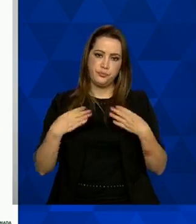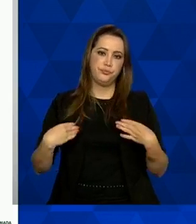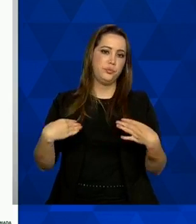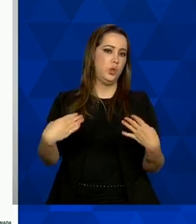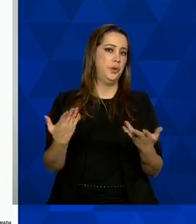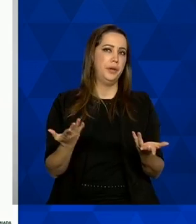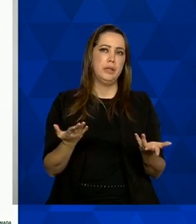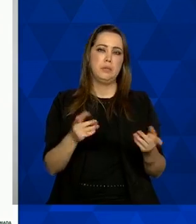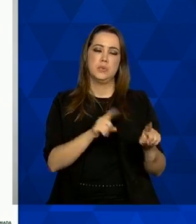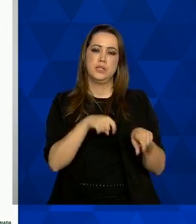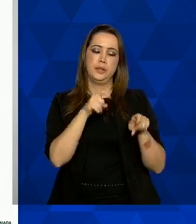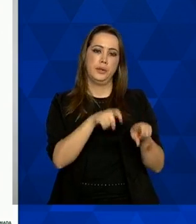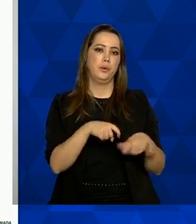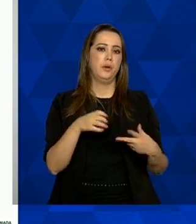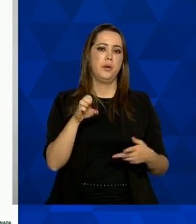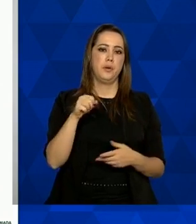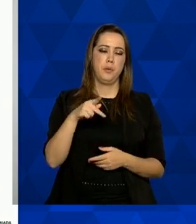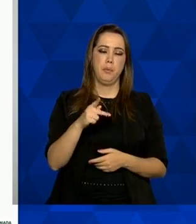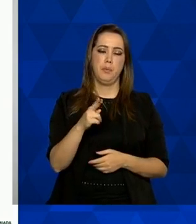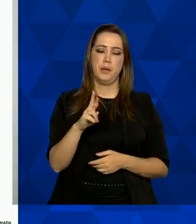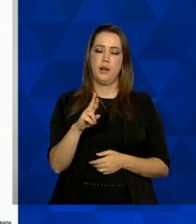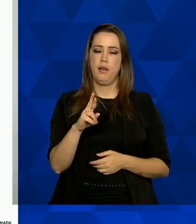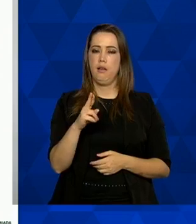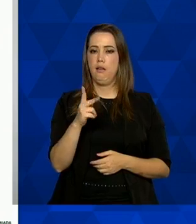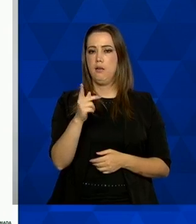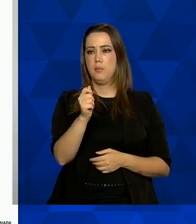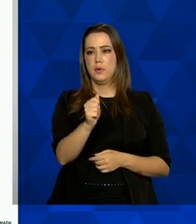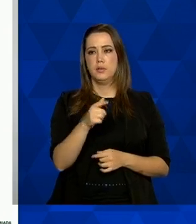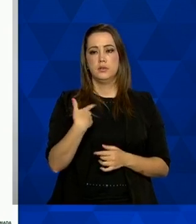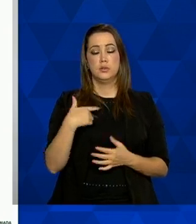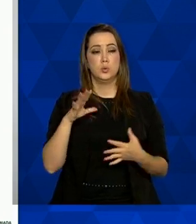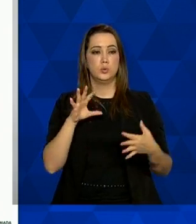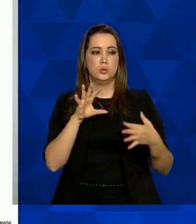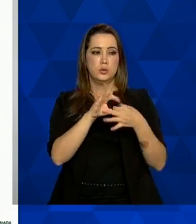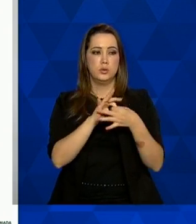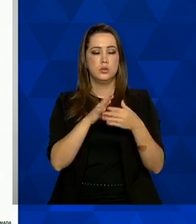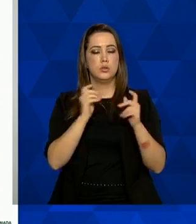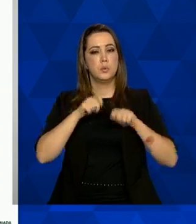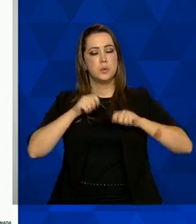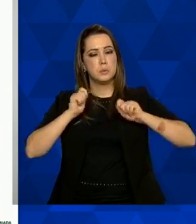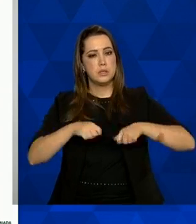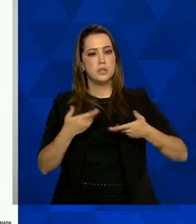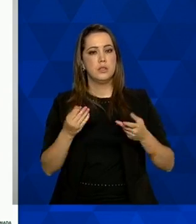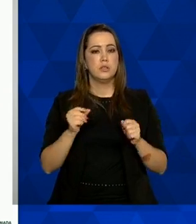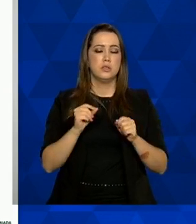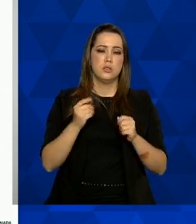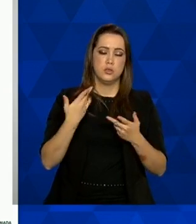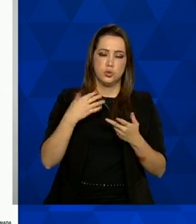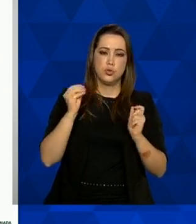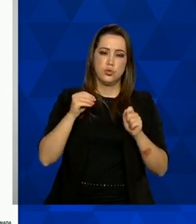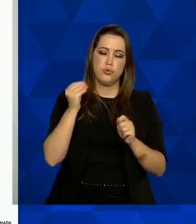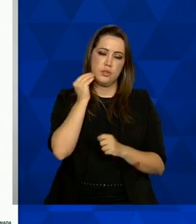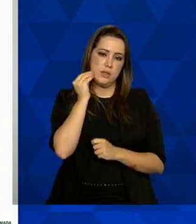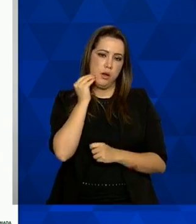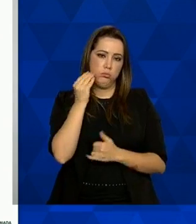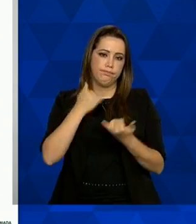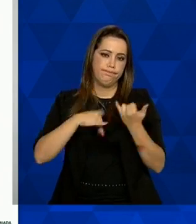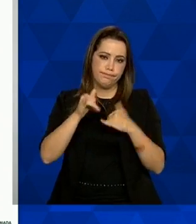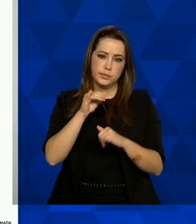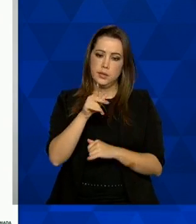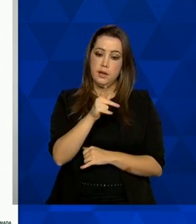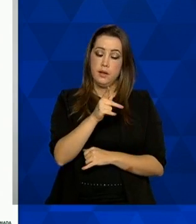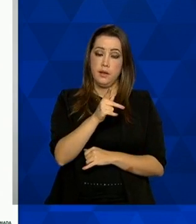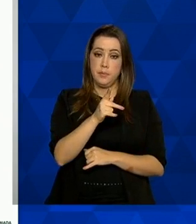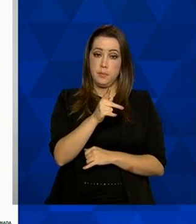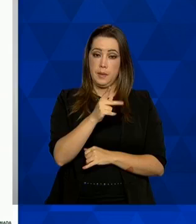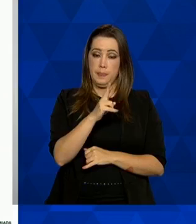Agricultura Embrapa das Forças Armadas são laboratórios parceiros que tem condições de realizar esse exame de RT-PCR então